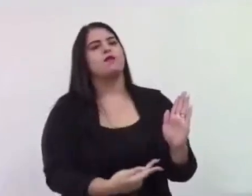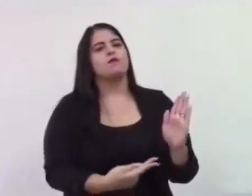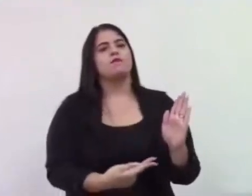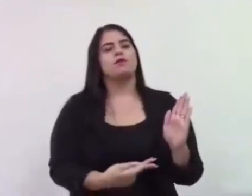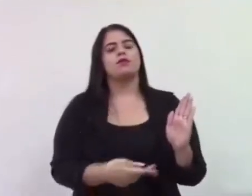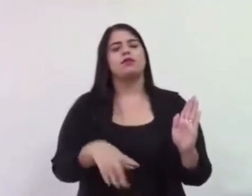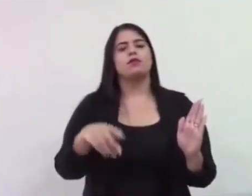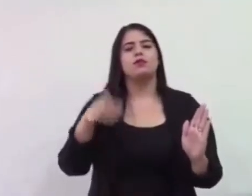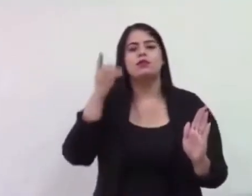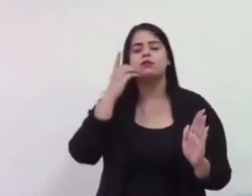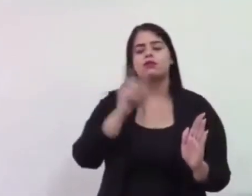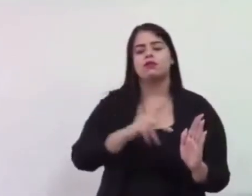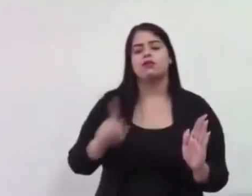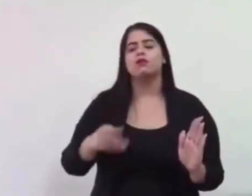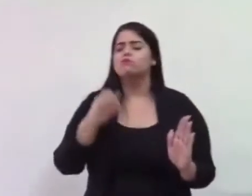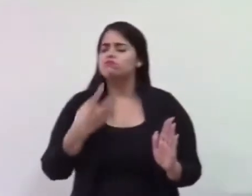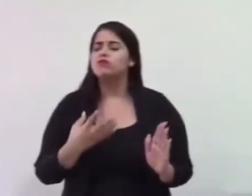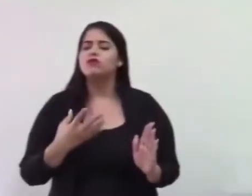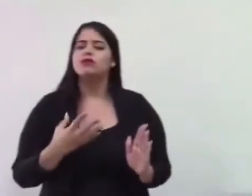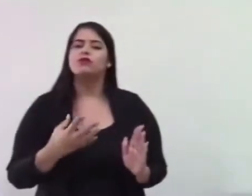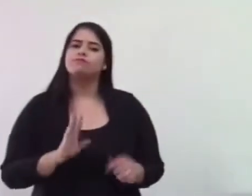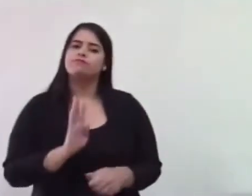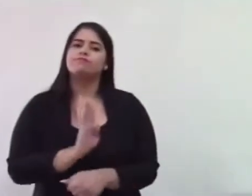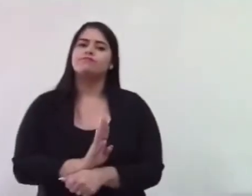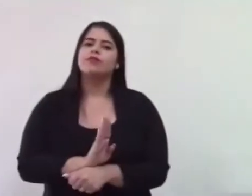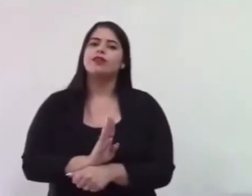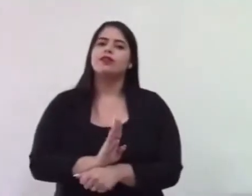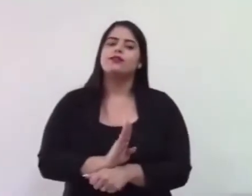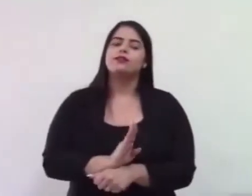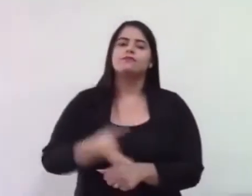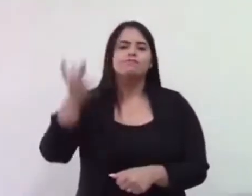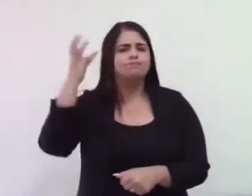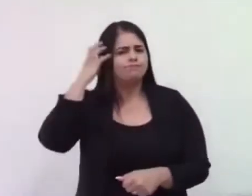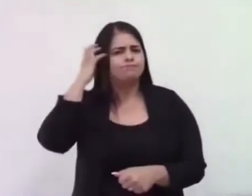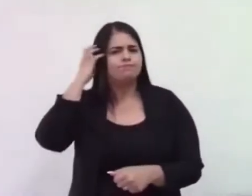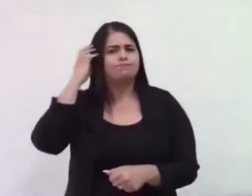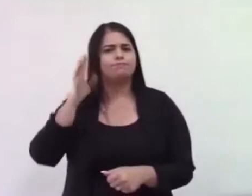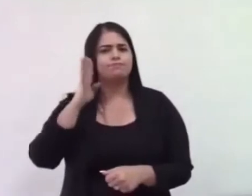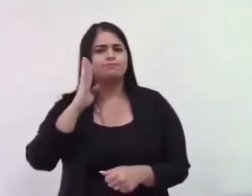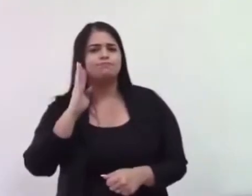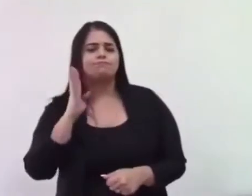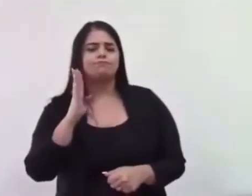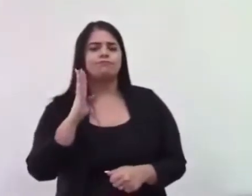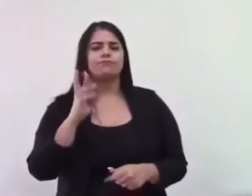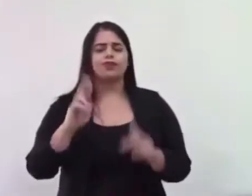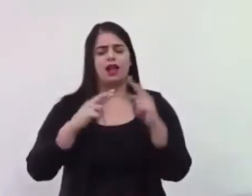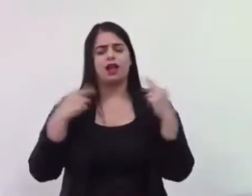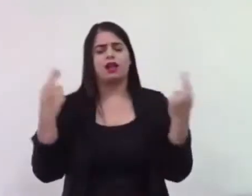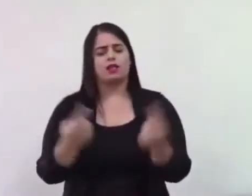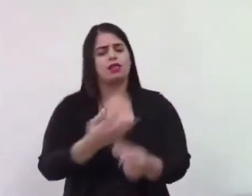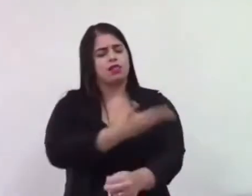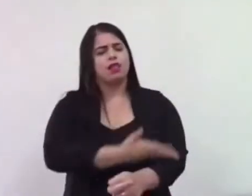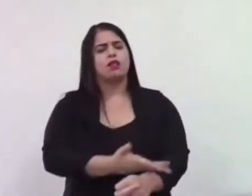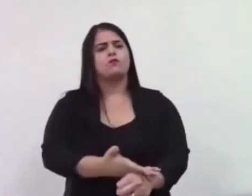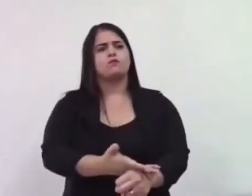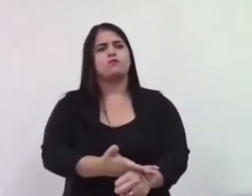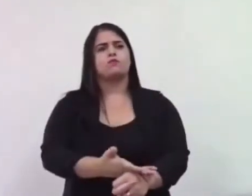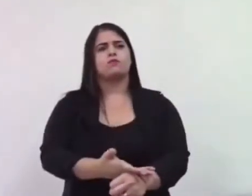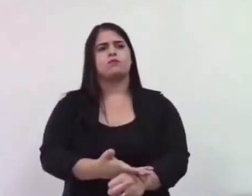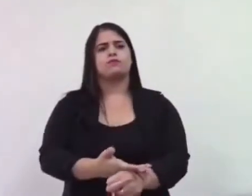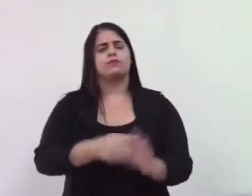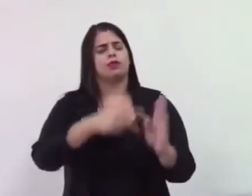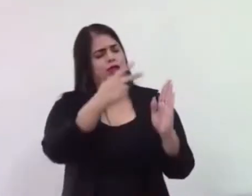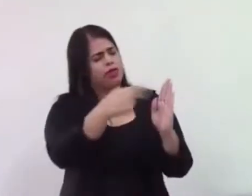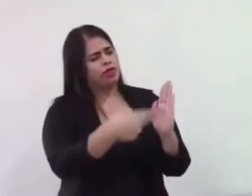Boa tarde a todos os ouvintes que ainda acompanham aqui a sessão da Câmara. Essa emenda eu